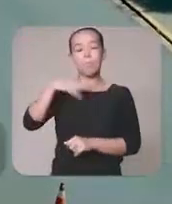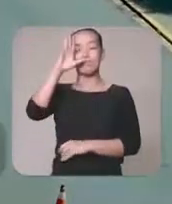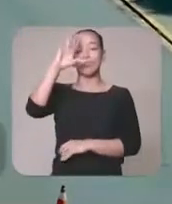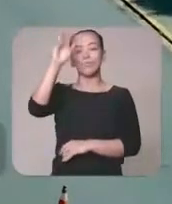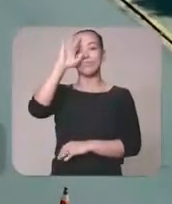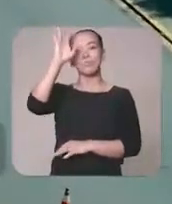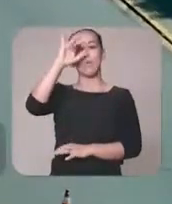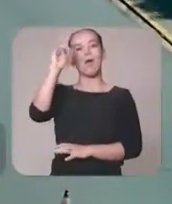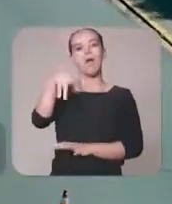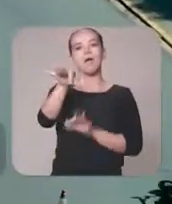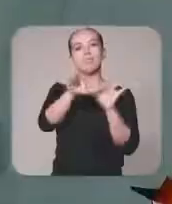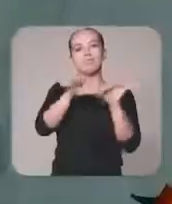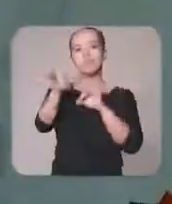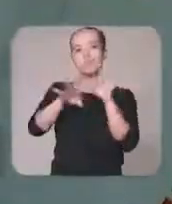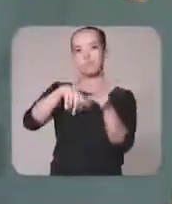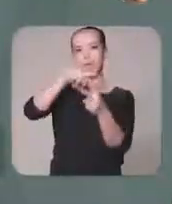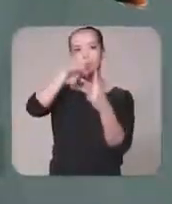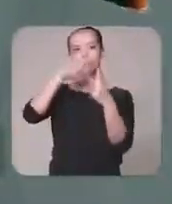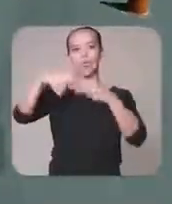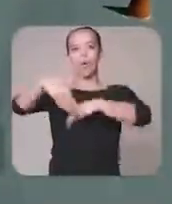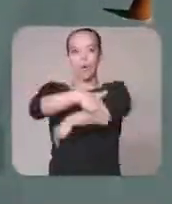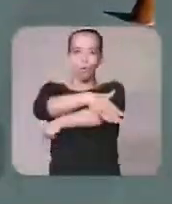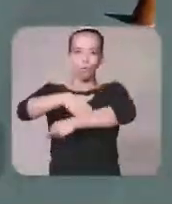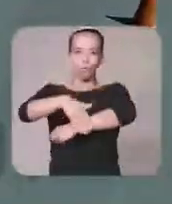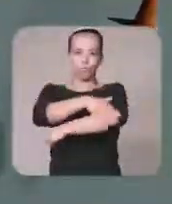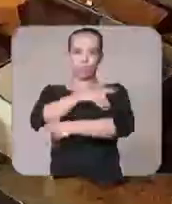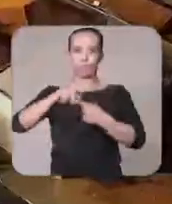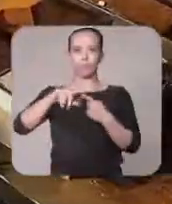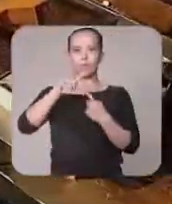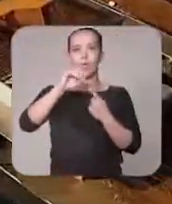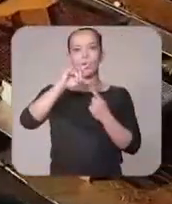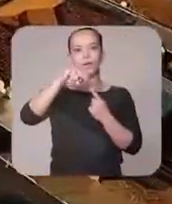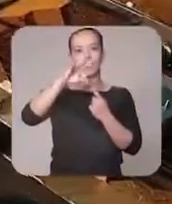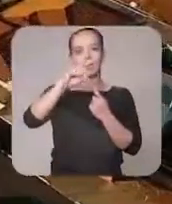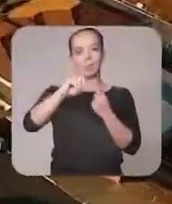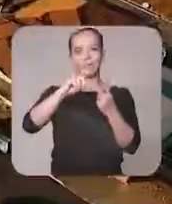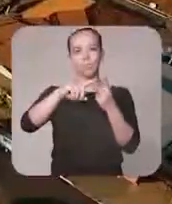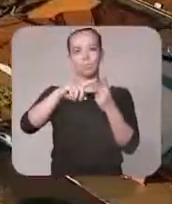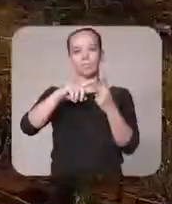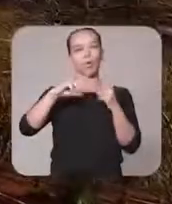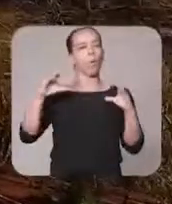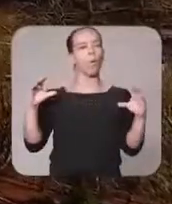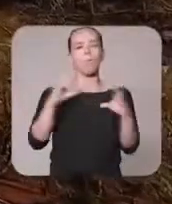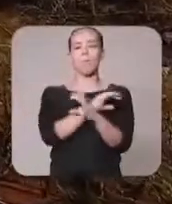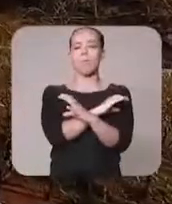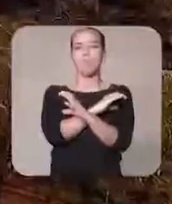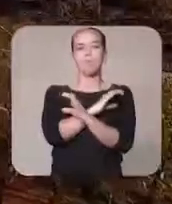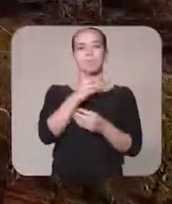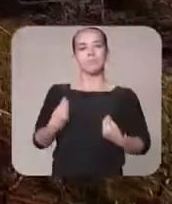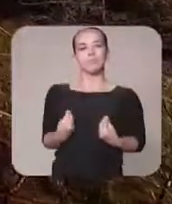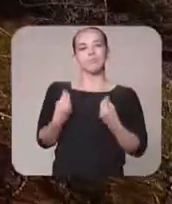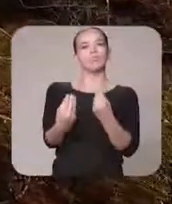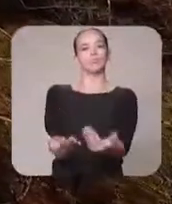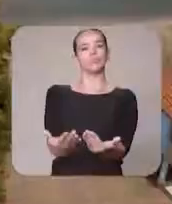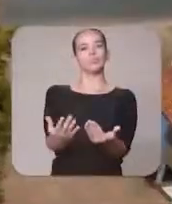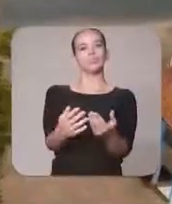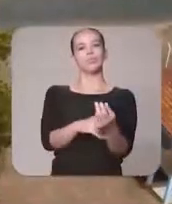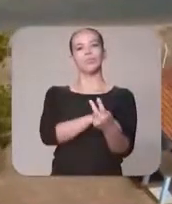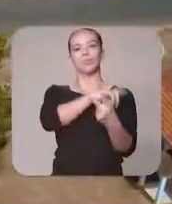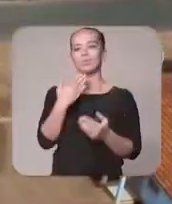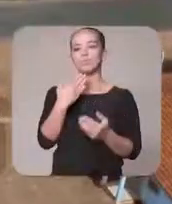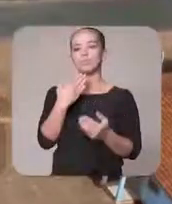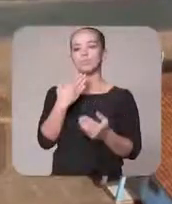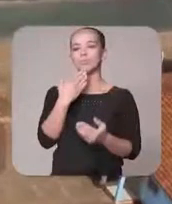Três Lagoas era a recuperação das duas avenidas principais. O Linto Mancini, já totalmente entregue, recuperada.